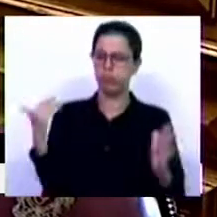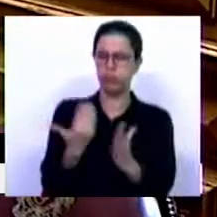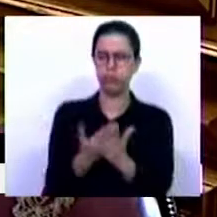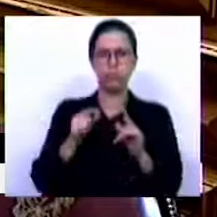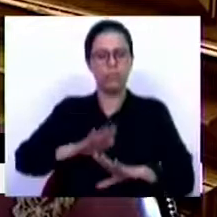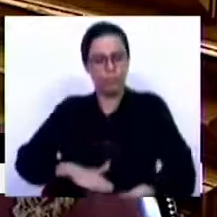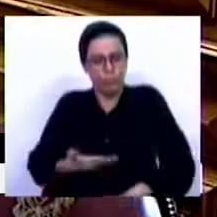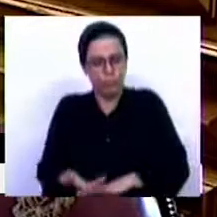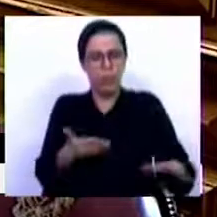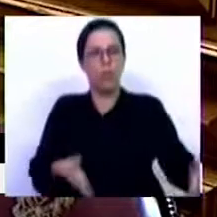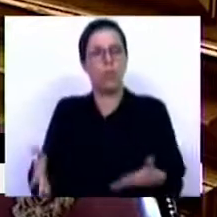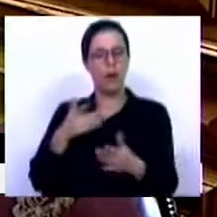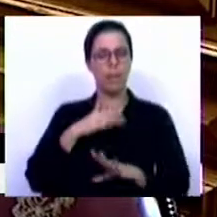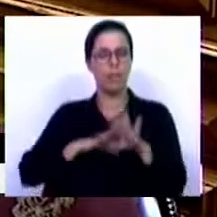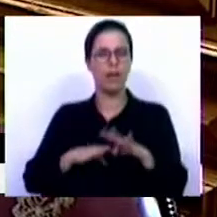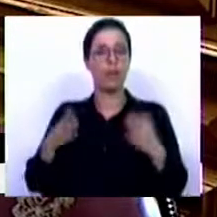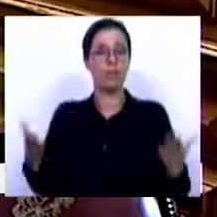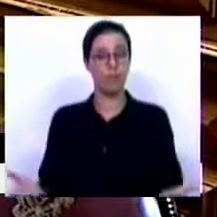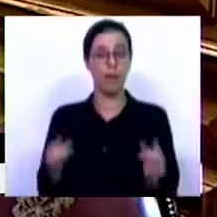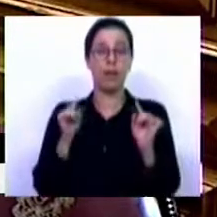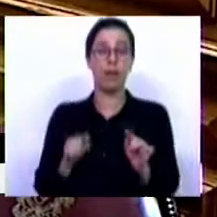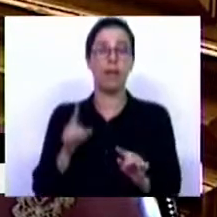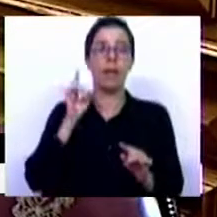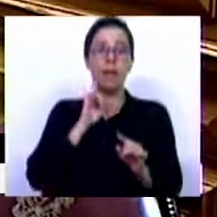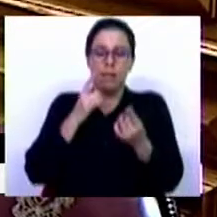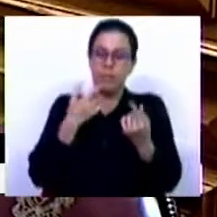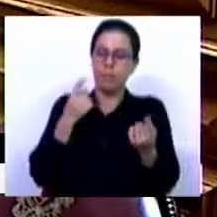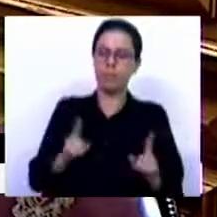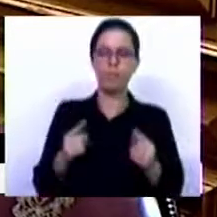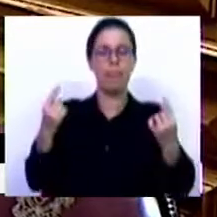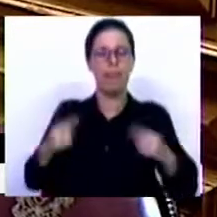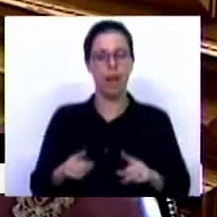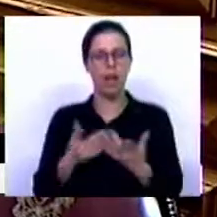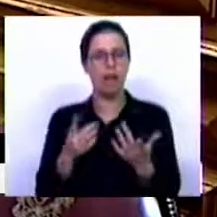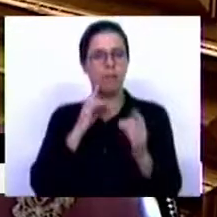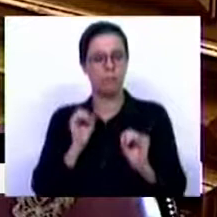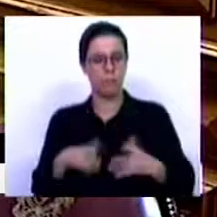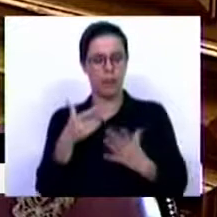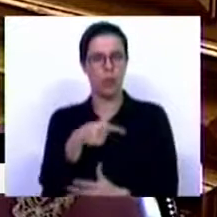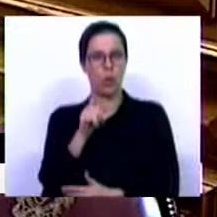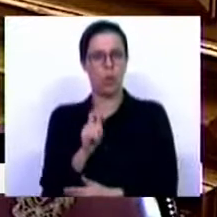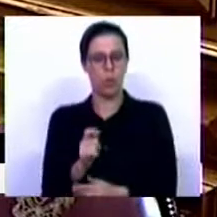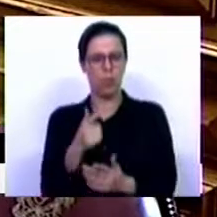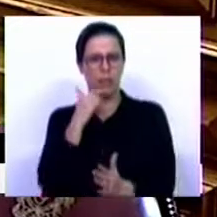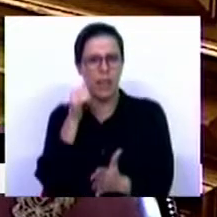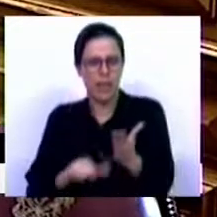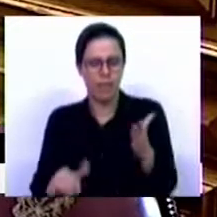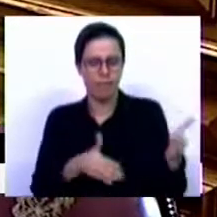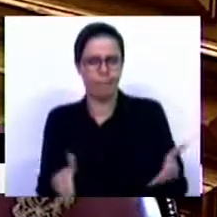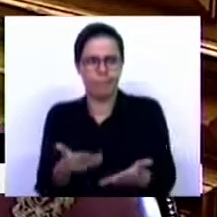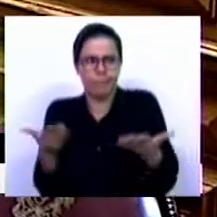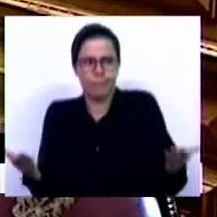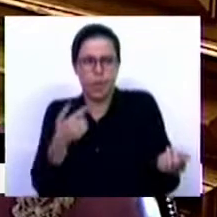que reforça o caminho que temos percorrido e por isso é tão imperceptível que à partida o Bloco de Esquerda tenha desistido deste caminho.